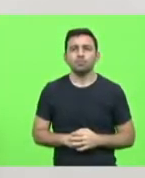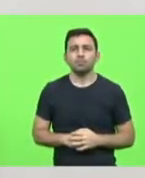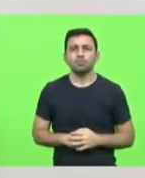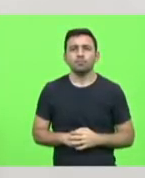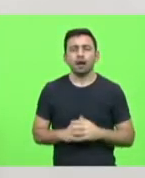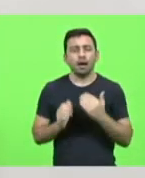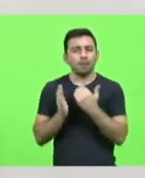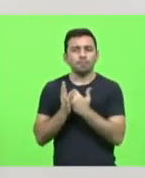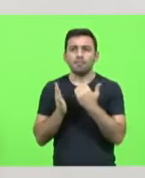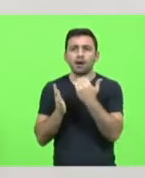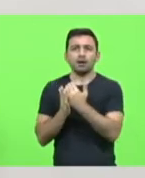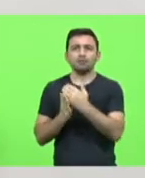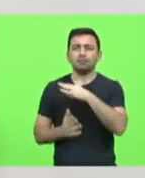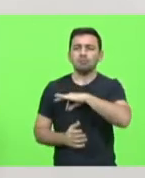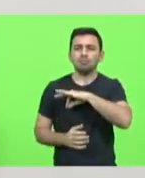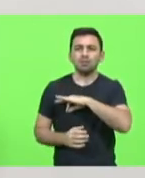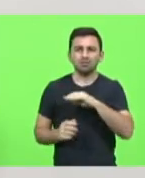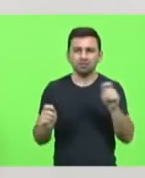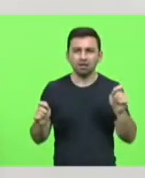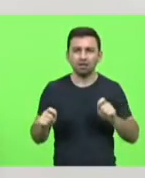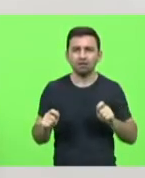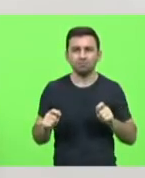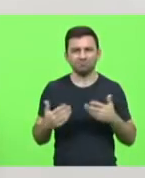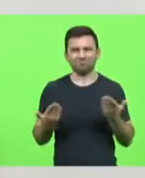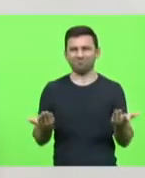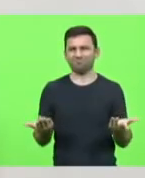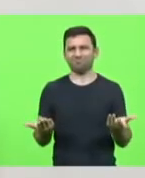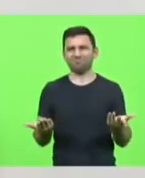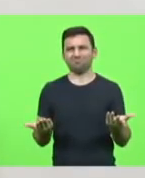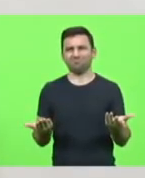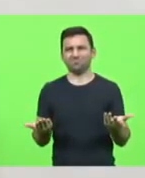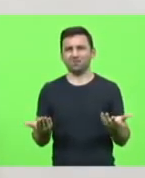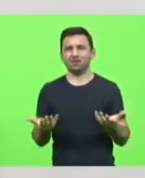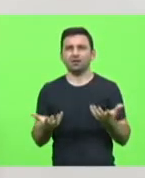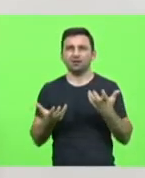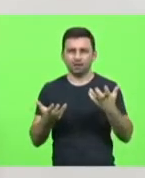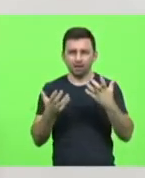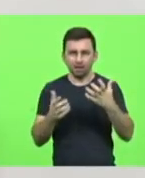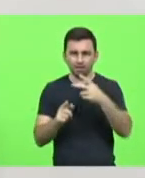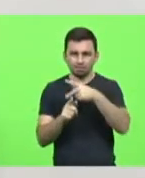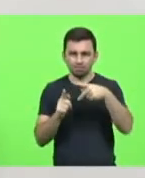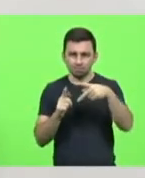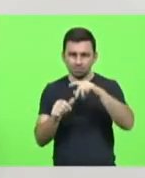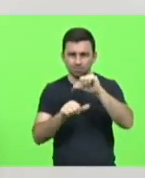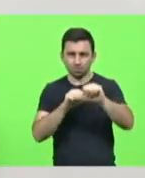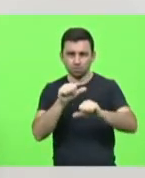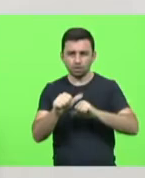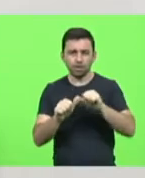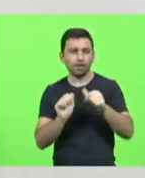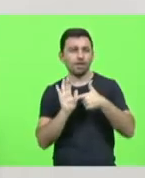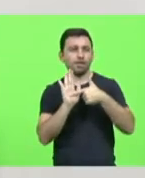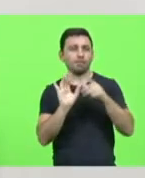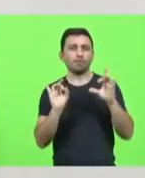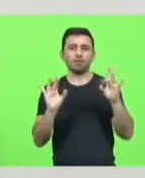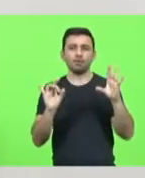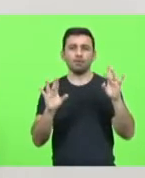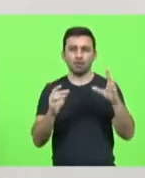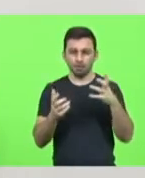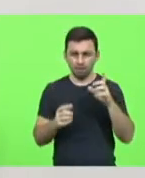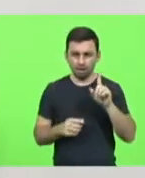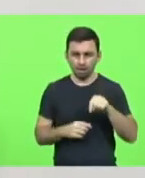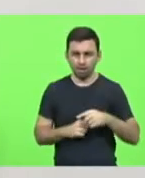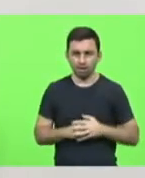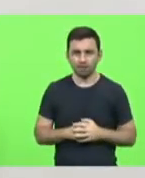Está-se querendo dourar a pílula da reforma da Previdência, deputado Bruno? É isso?